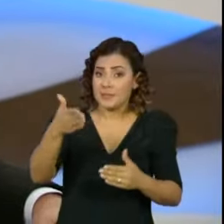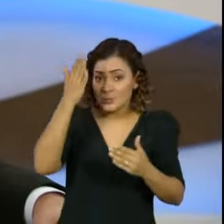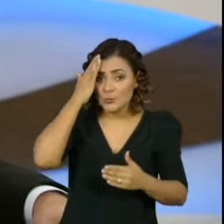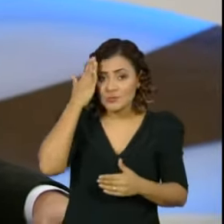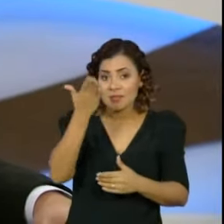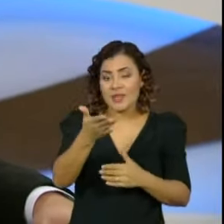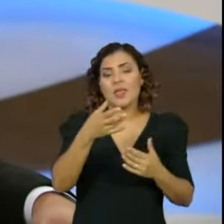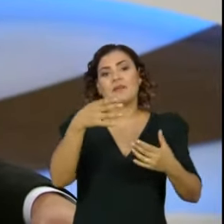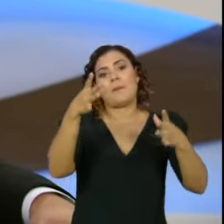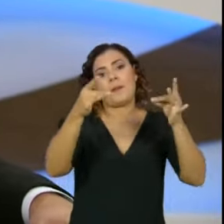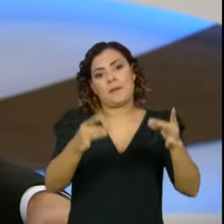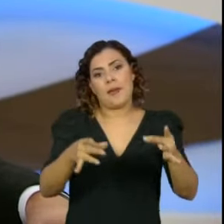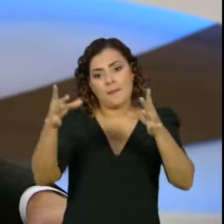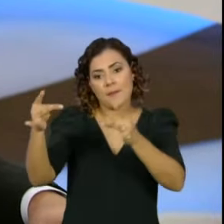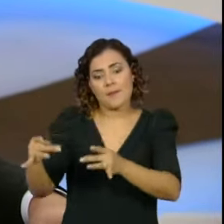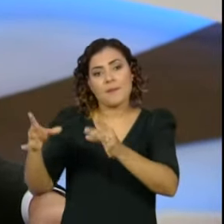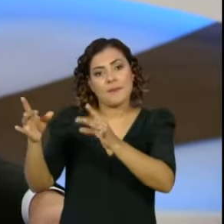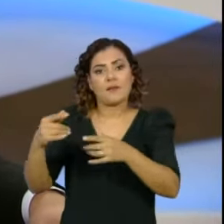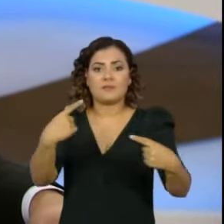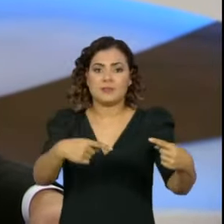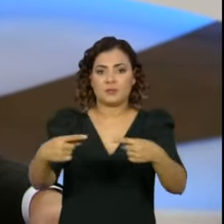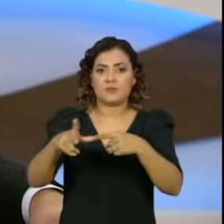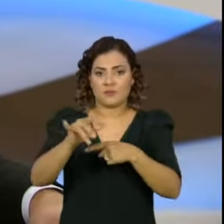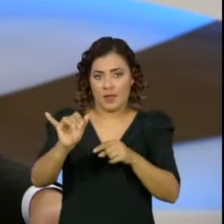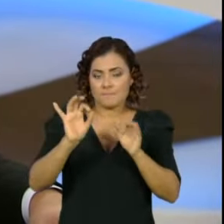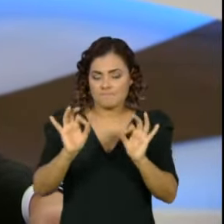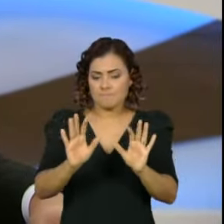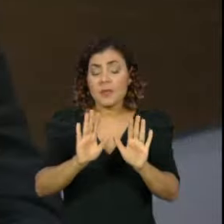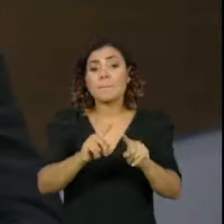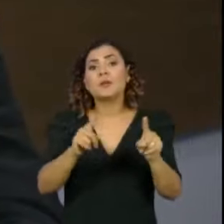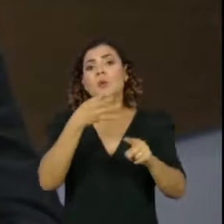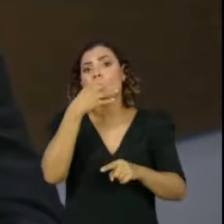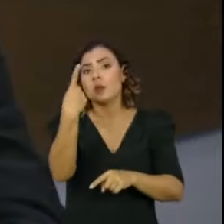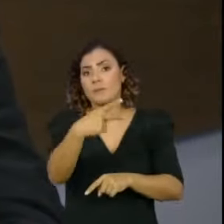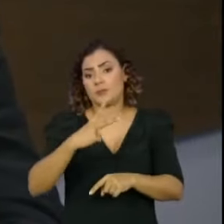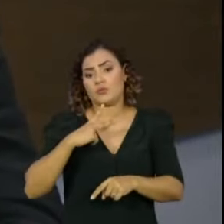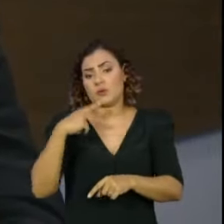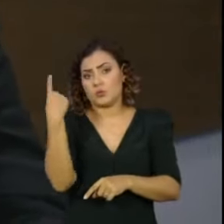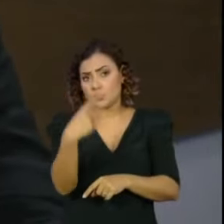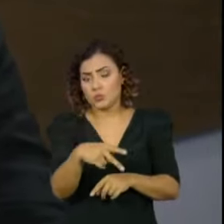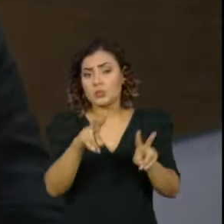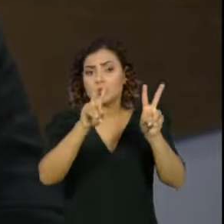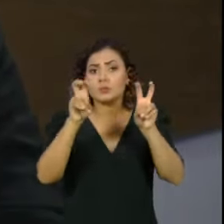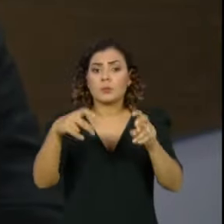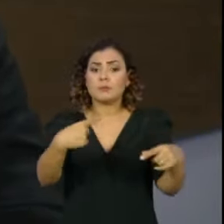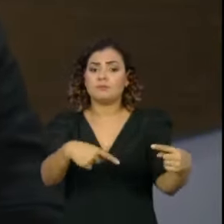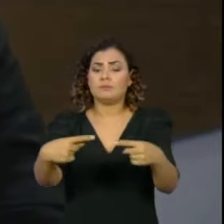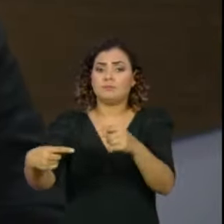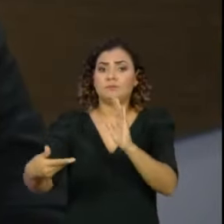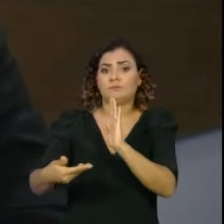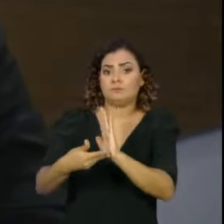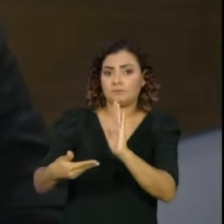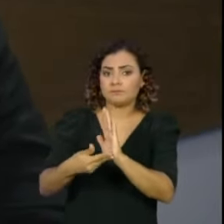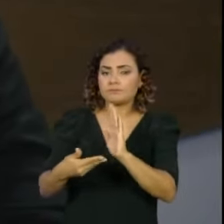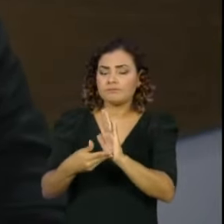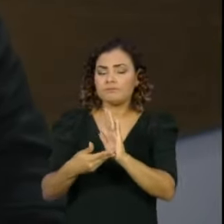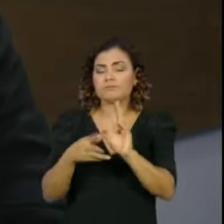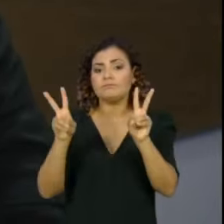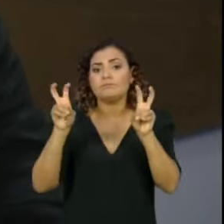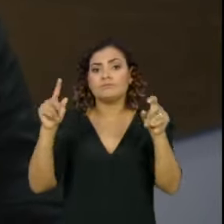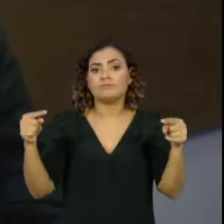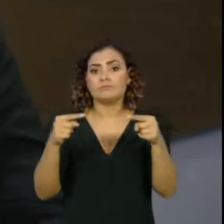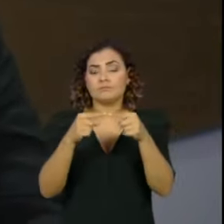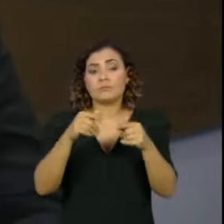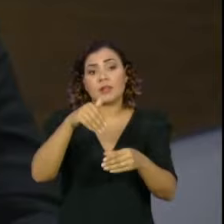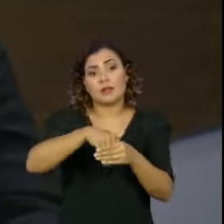essas matérias que estão sendo apresentadas vão ser discutidas com o Colégio de Líderes, mas queria saber a opinião pessoal do senhor sobre questões que estão sendo discutidas na Câmara relacionadas ao